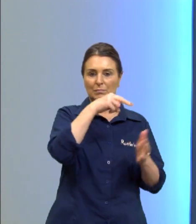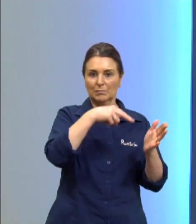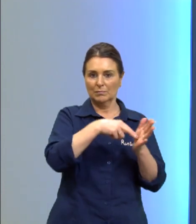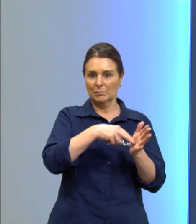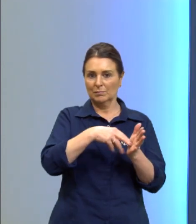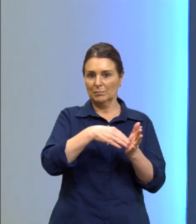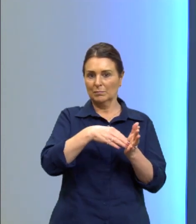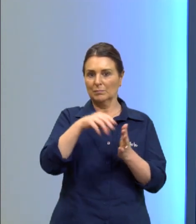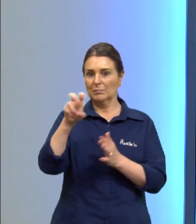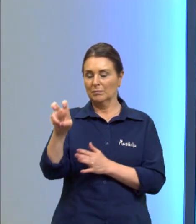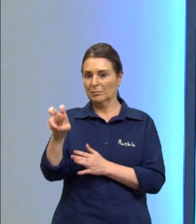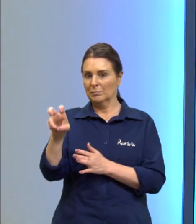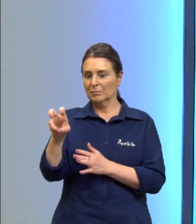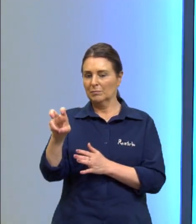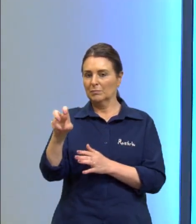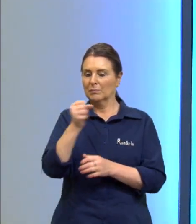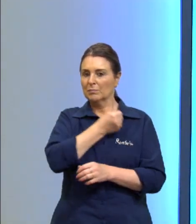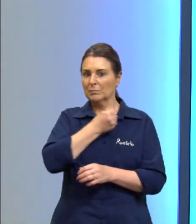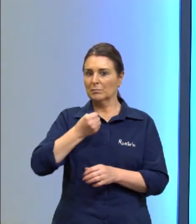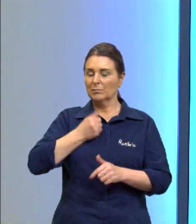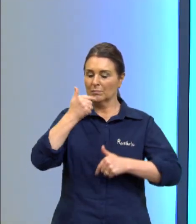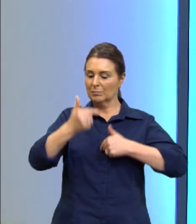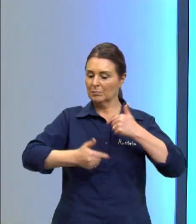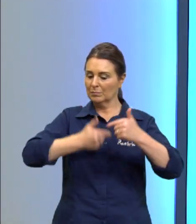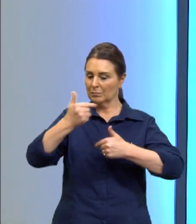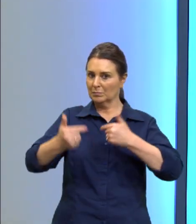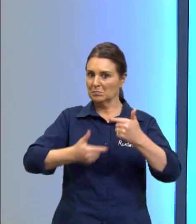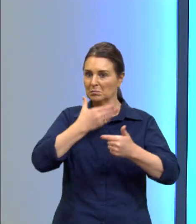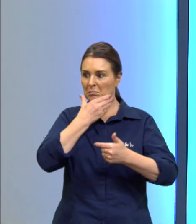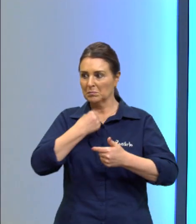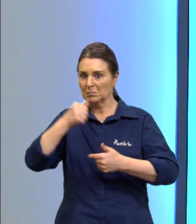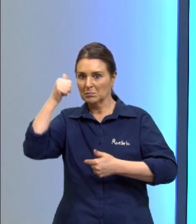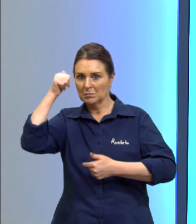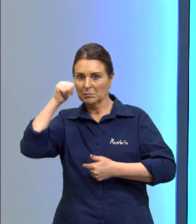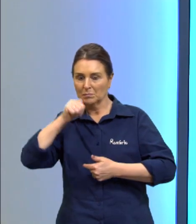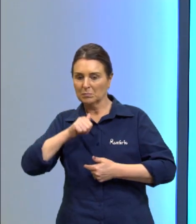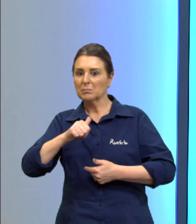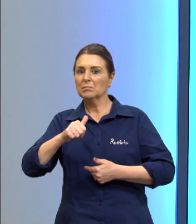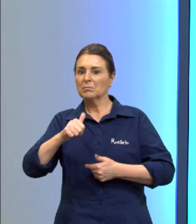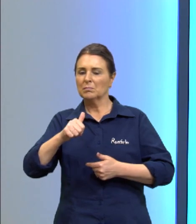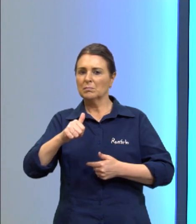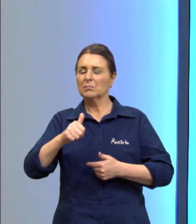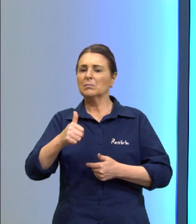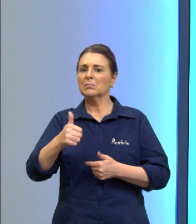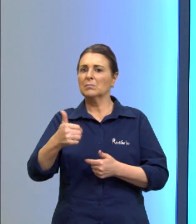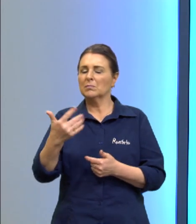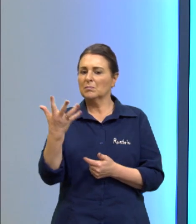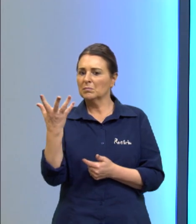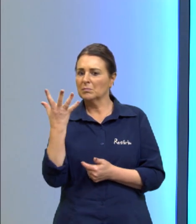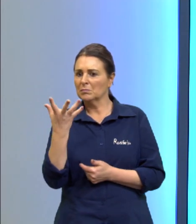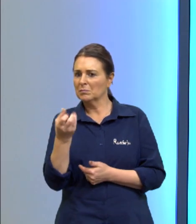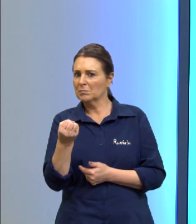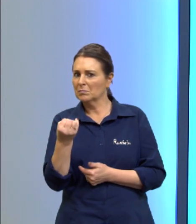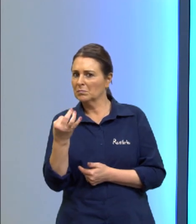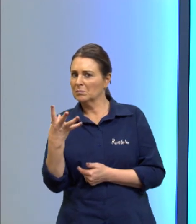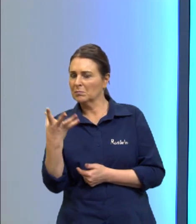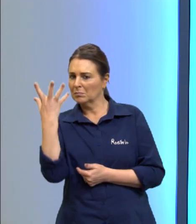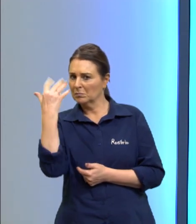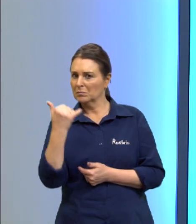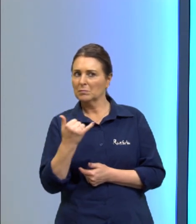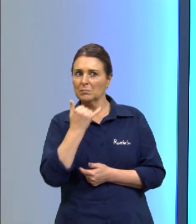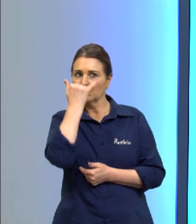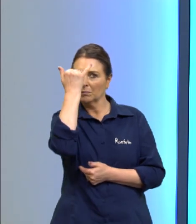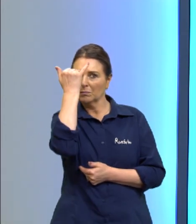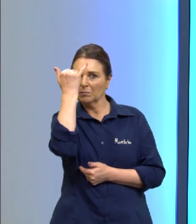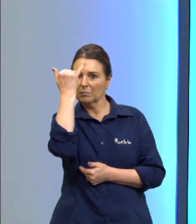e o número de trabalhadores que tiveram essa quantidade de acidentes então nós